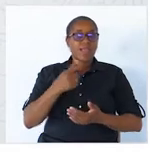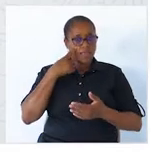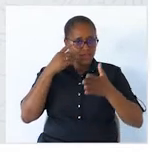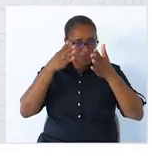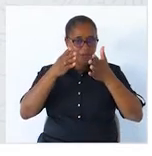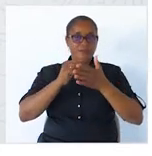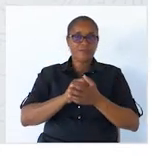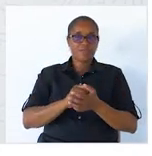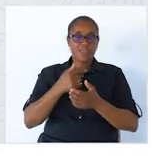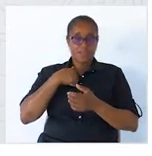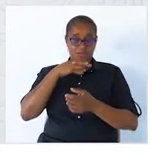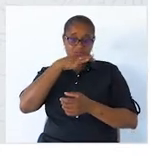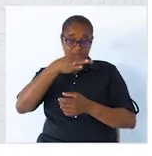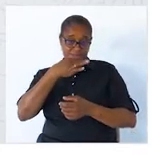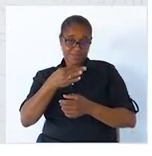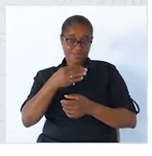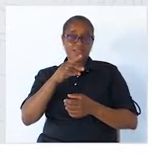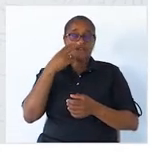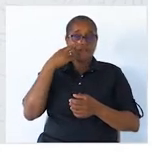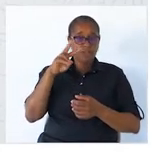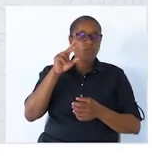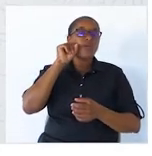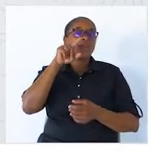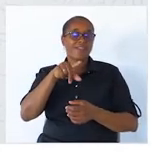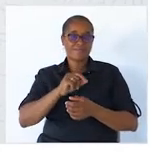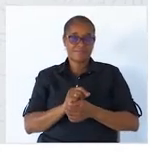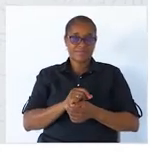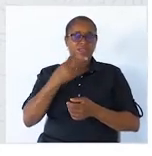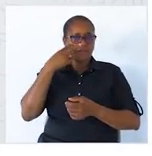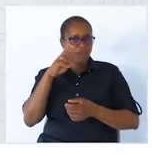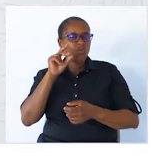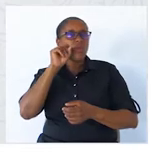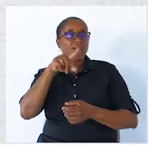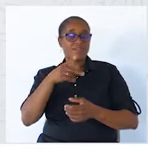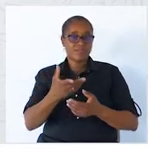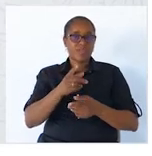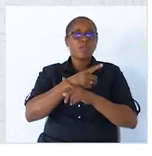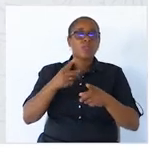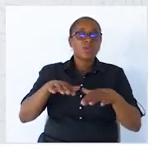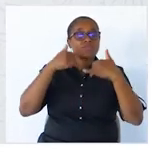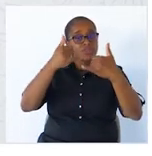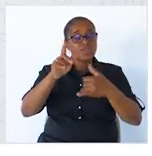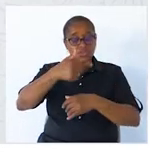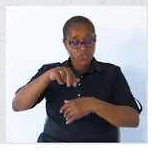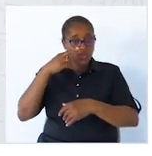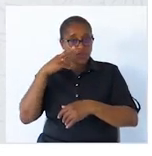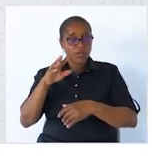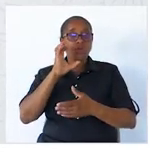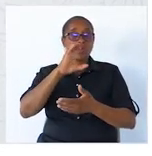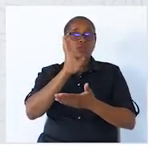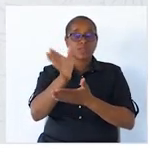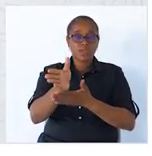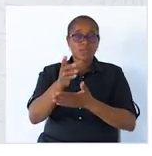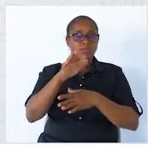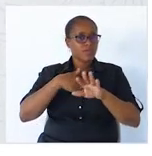Atenção. Eu disse. Viu quem? Viu quem? Porque a seguir nós vamos ver o complemento indireto